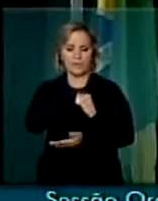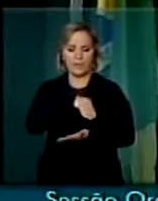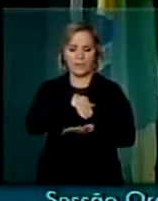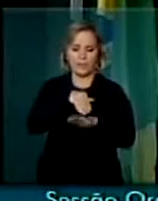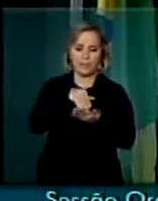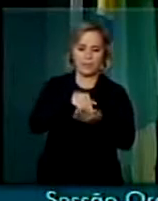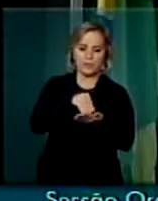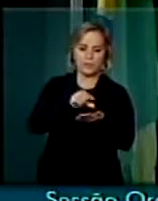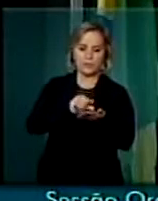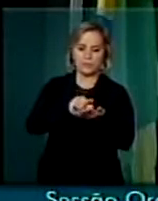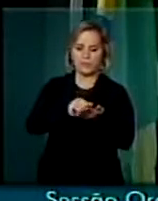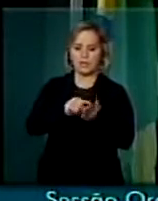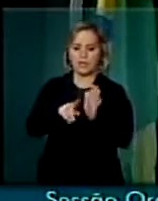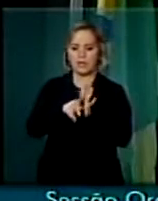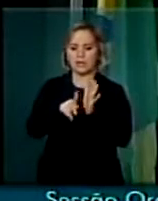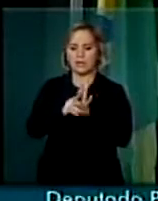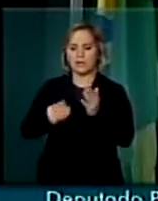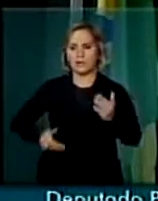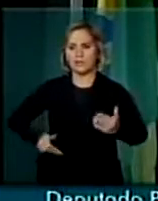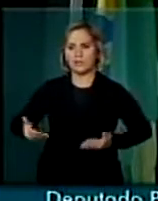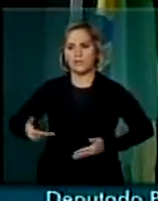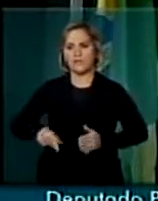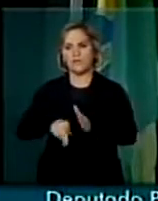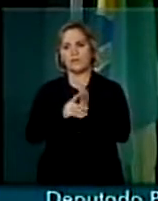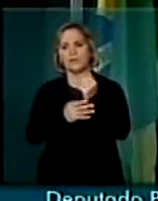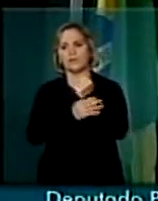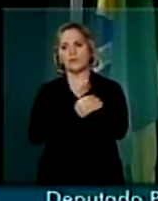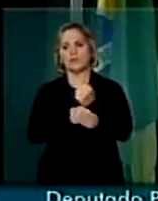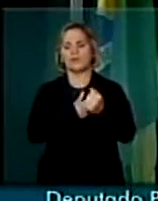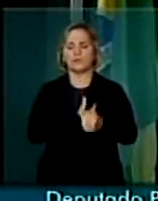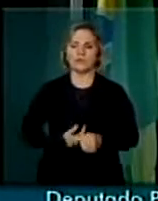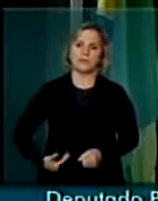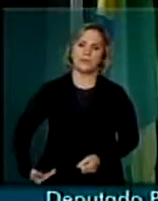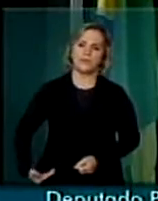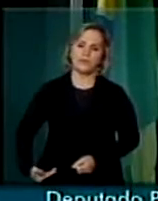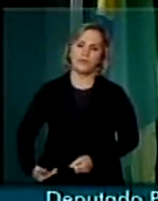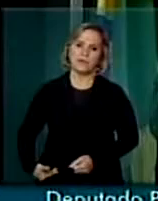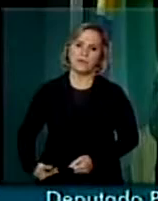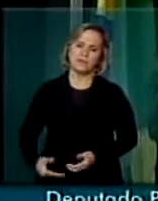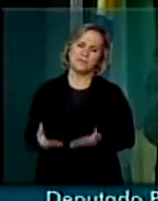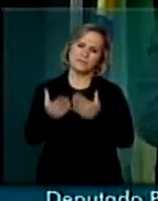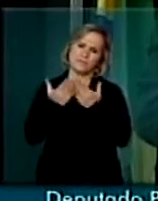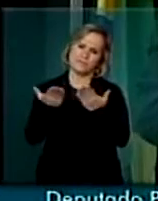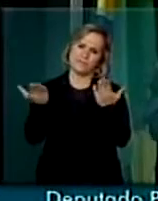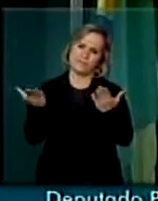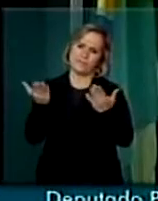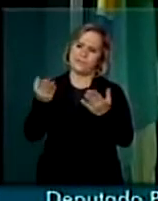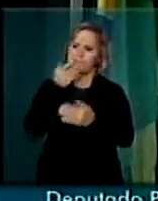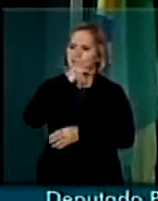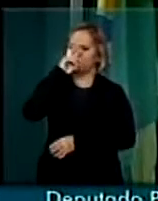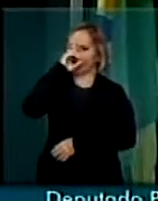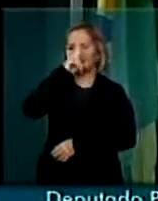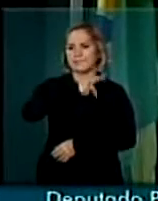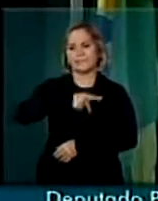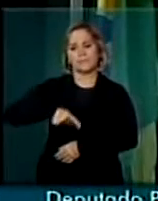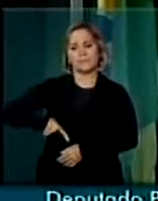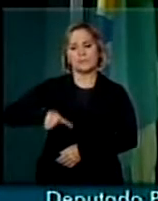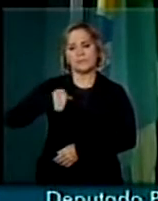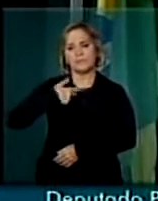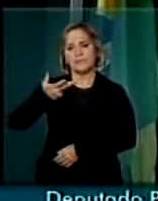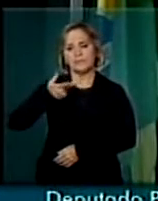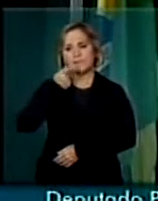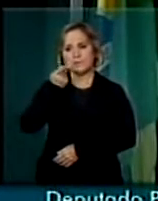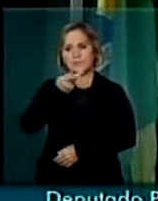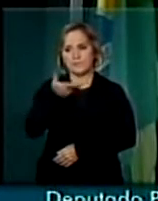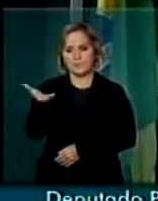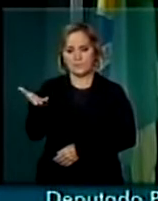nacional para os servidores da segurança pública. Olha, senhor presidente, eu quero aqui reafirmar